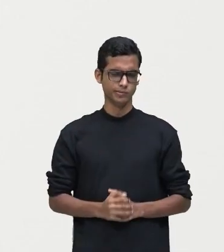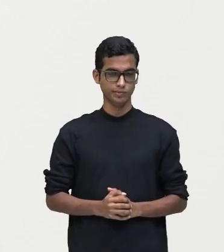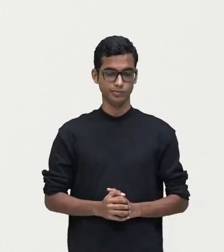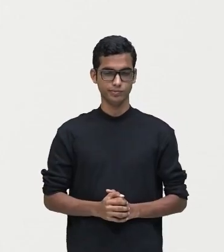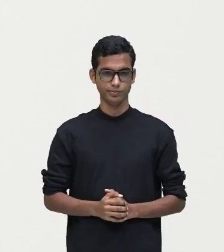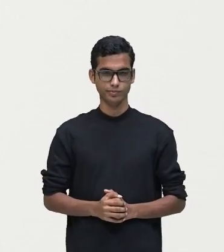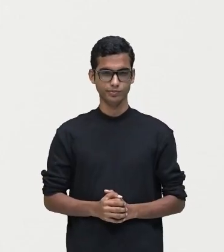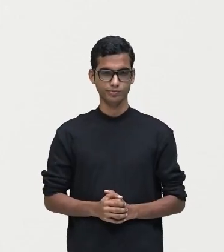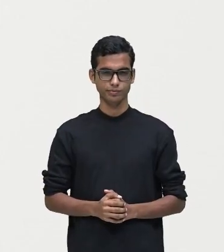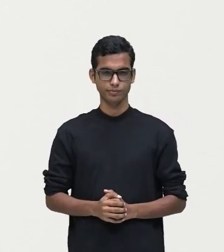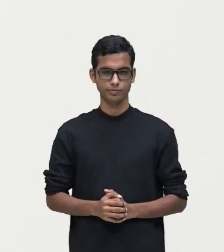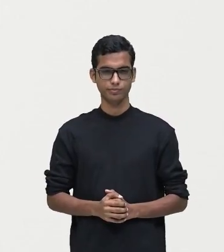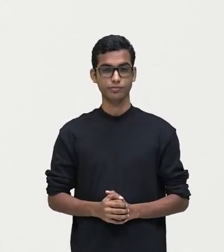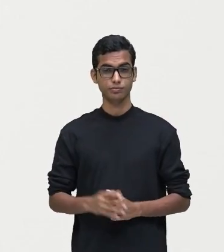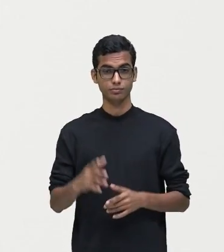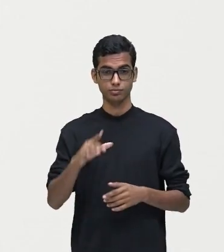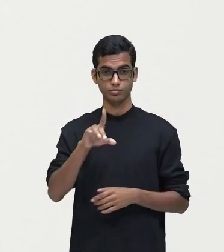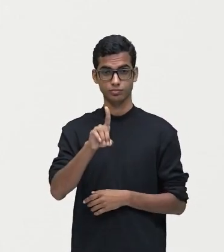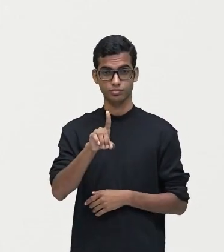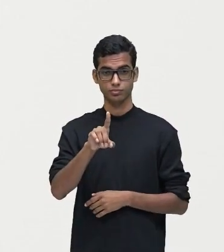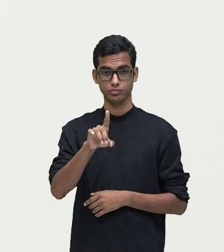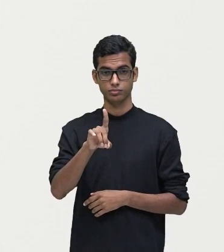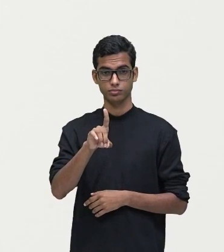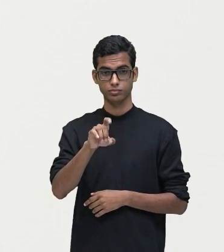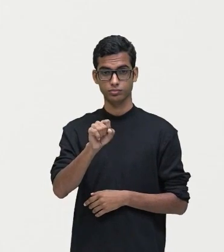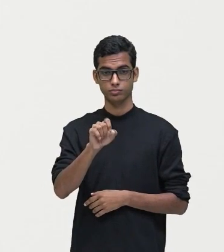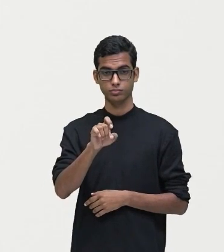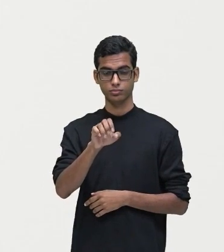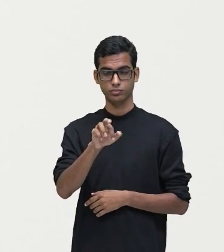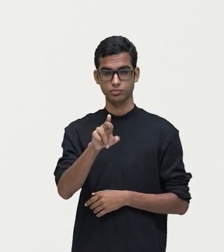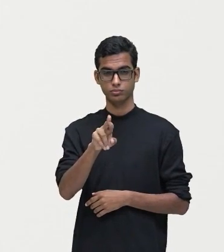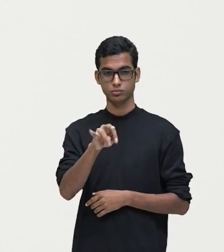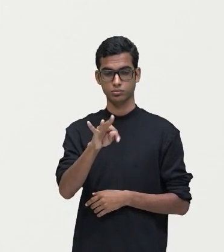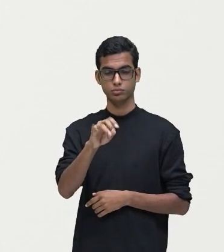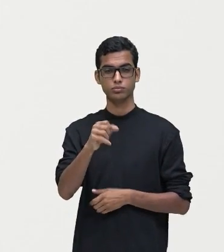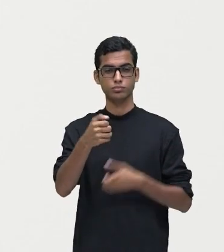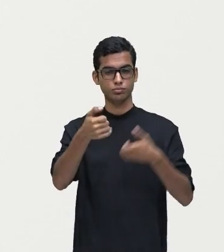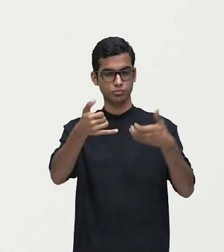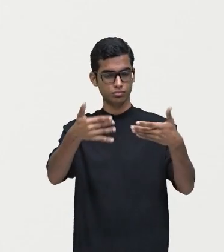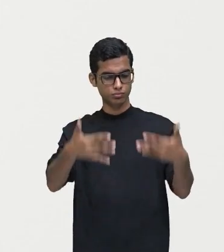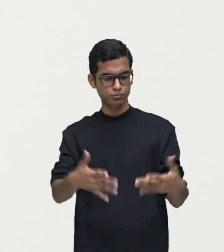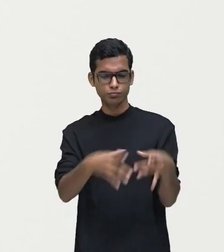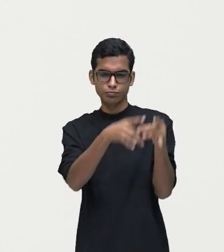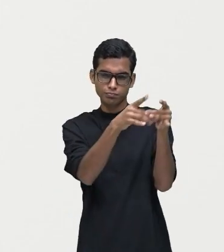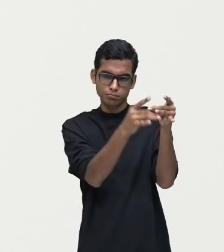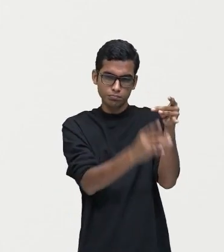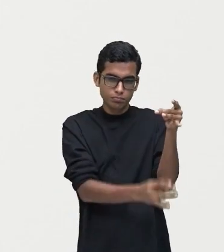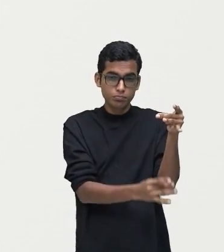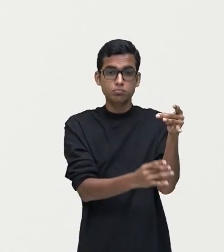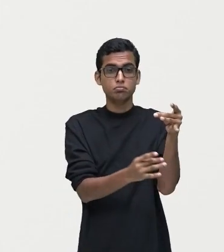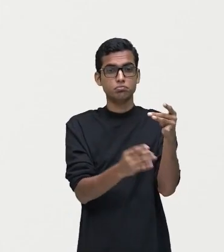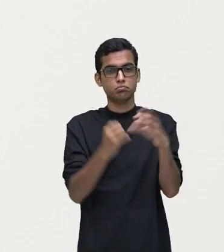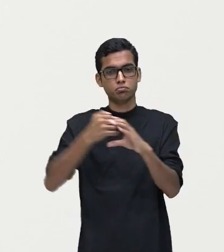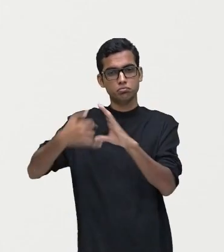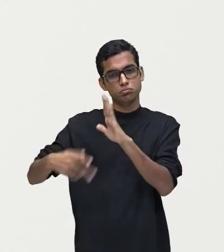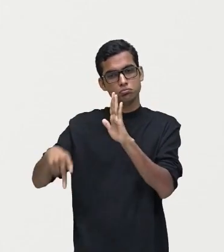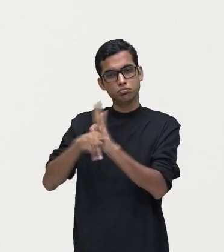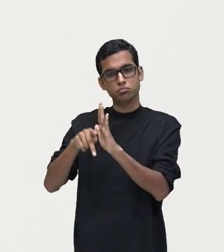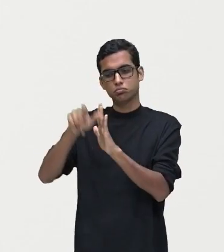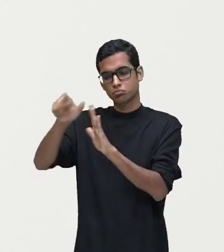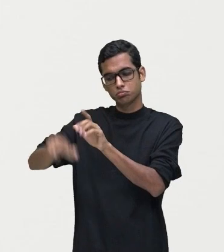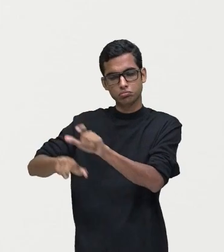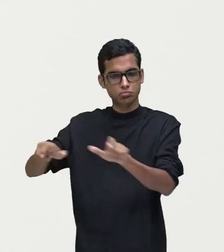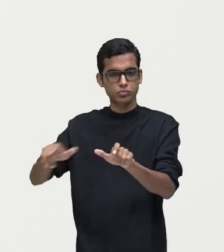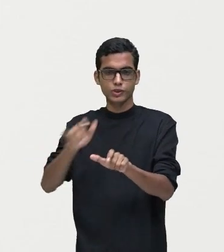que descreve detalhadamente as características de algo, ou seja, uma pessoa,